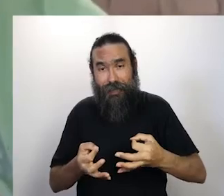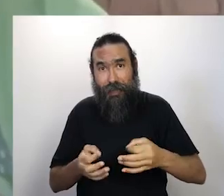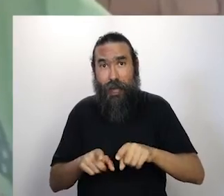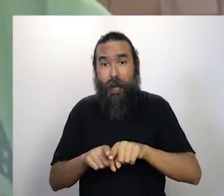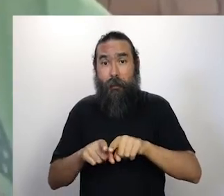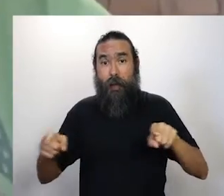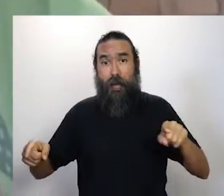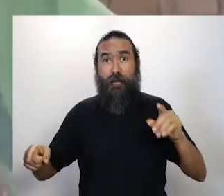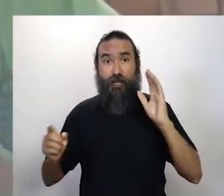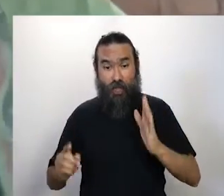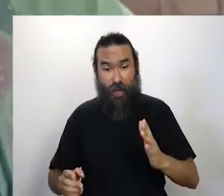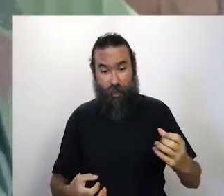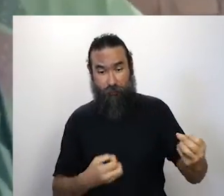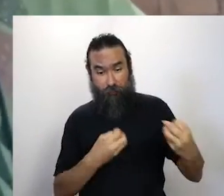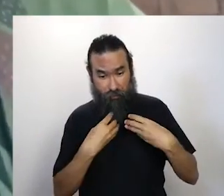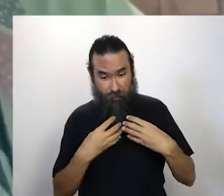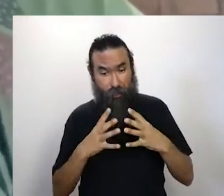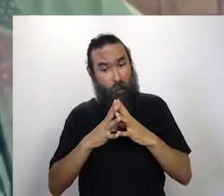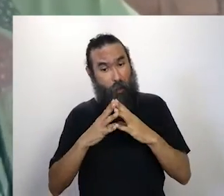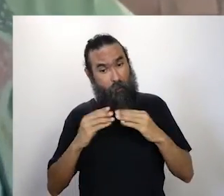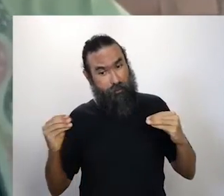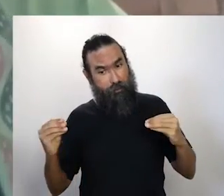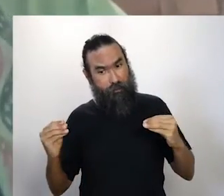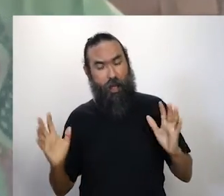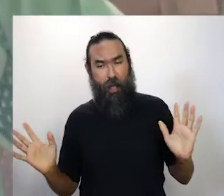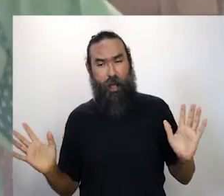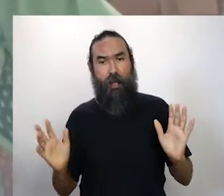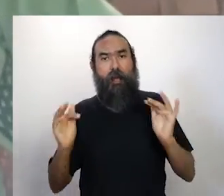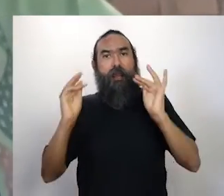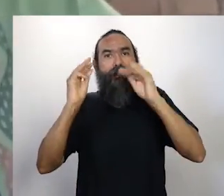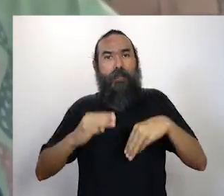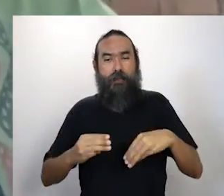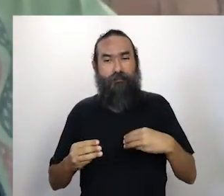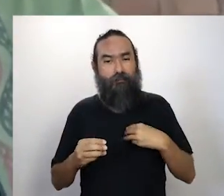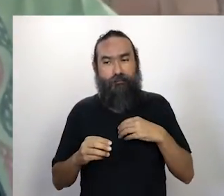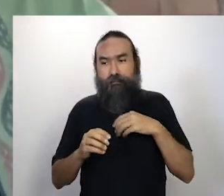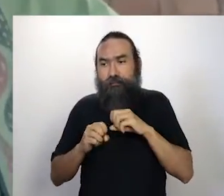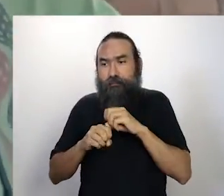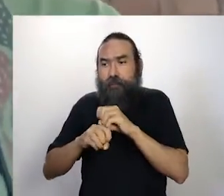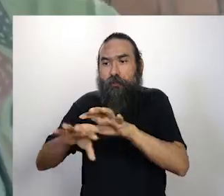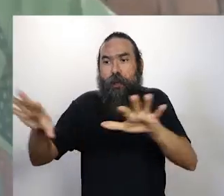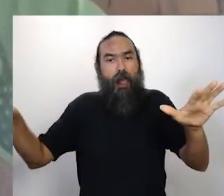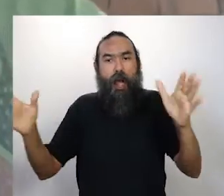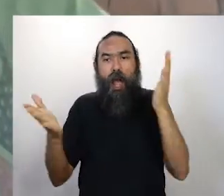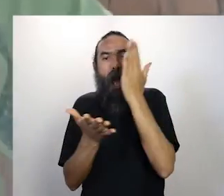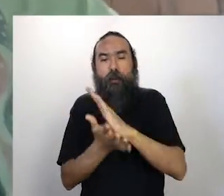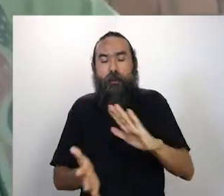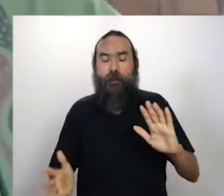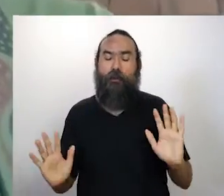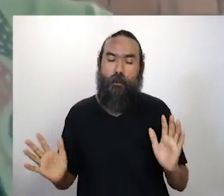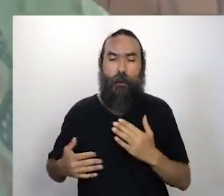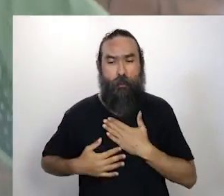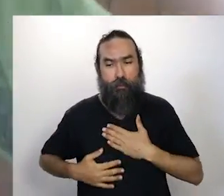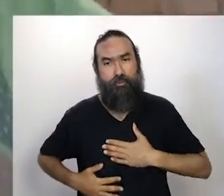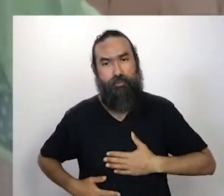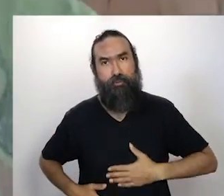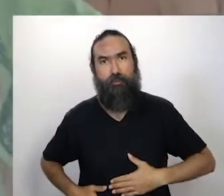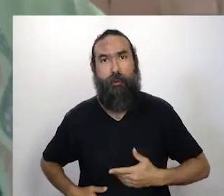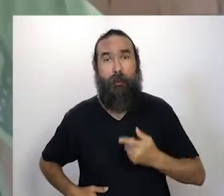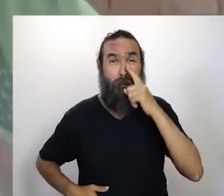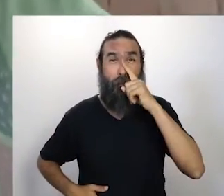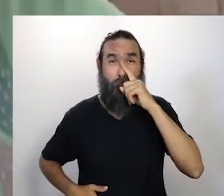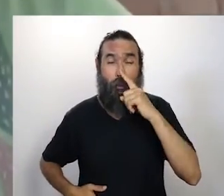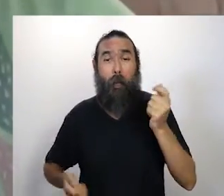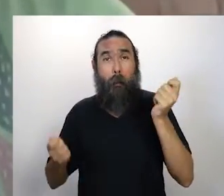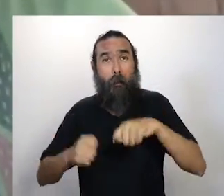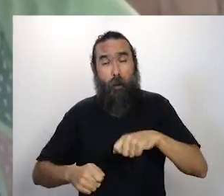transmite e também não pega, mas de qualquer forma somos um veículo. Então, quer dizer, eu posso trazer, pegar esse vírus e levar de um